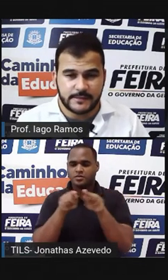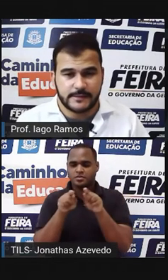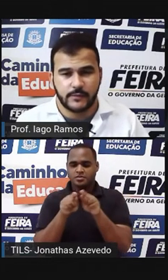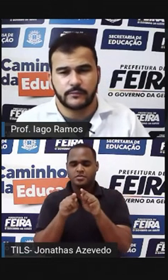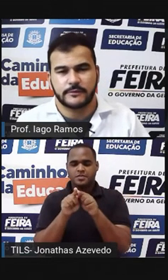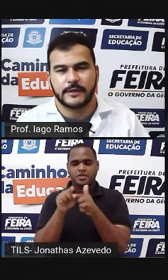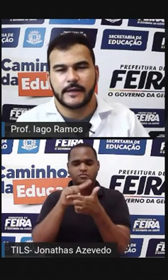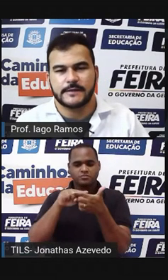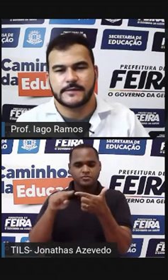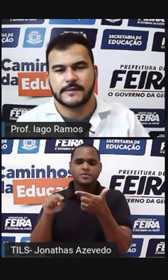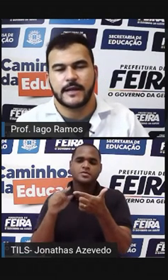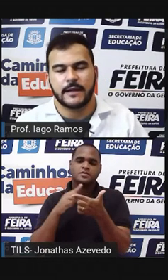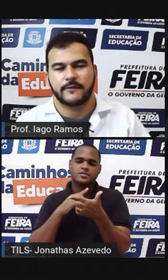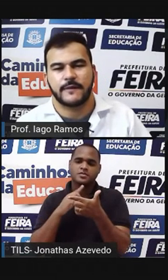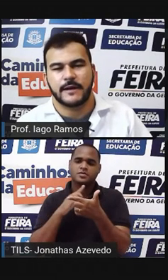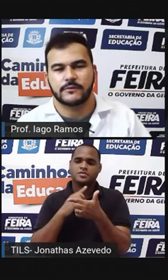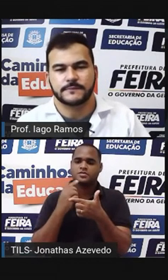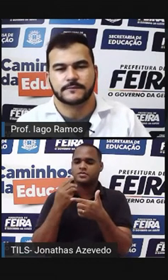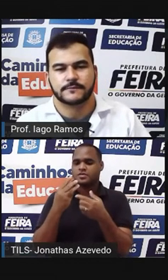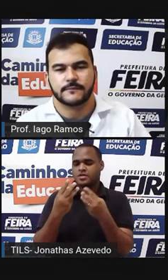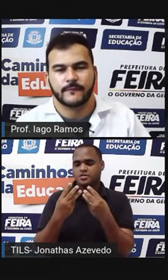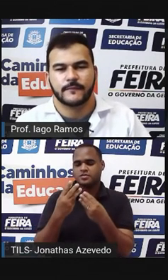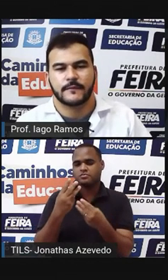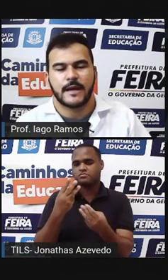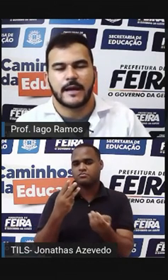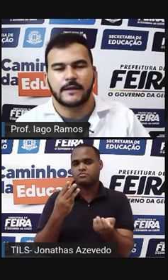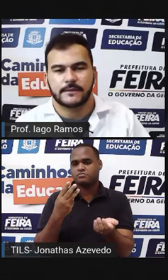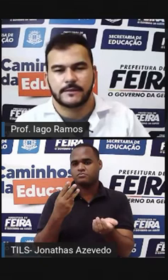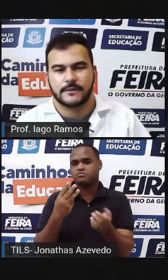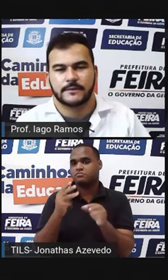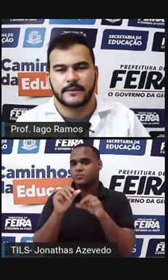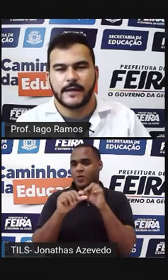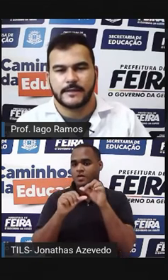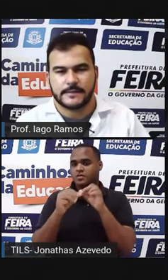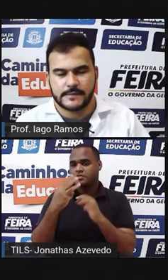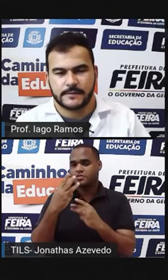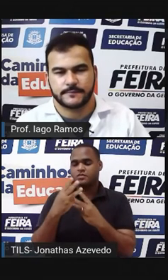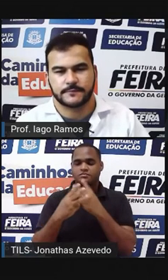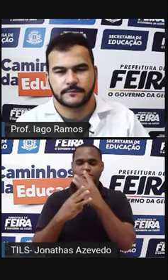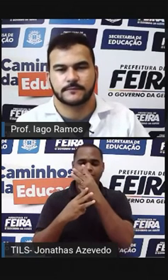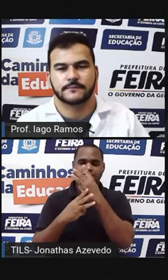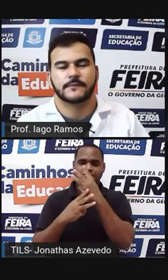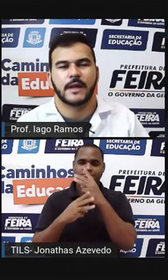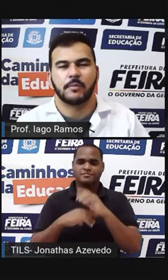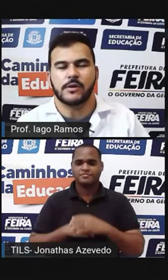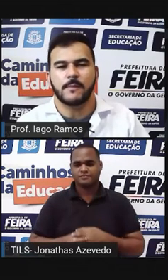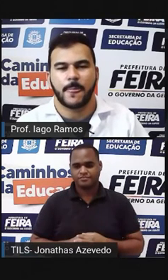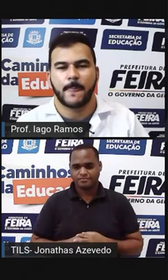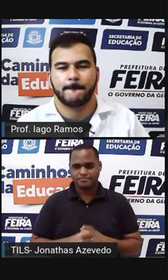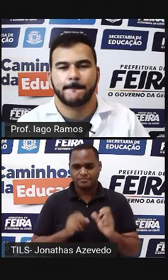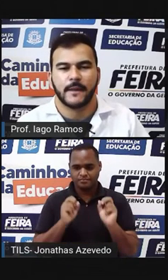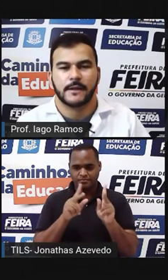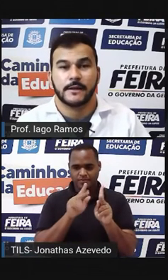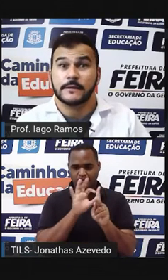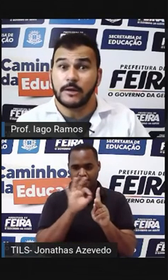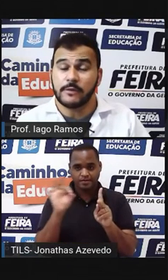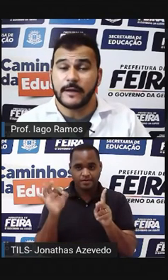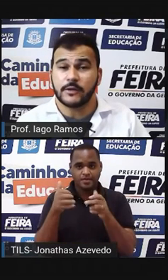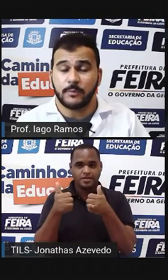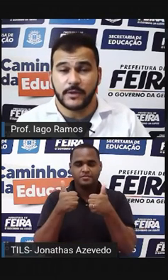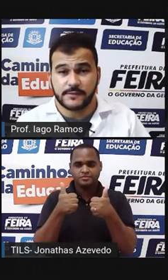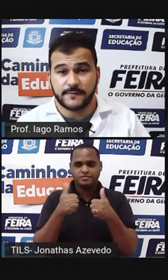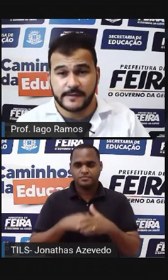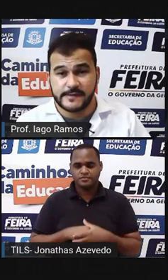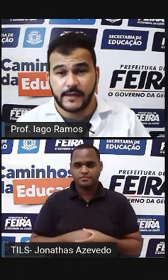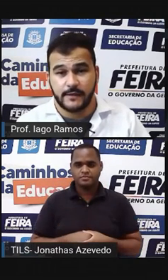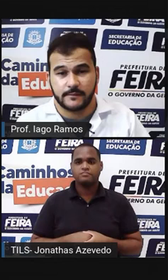potenciação 3 elevado a 3 Tá bom? Então o